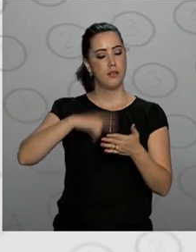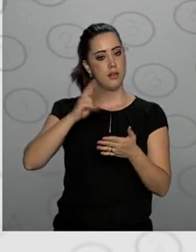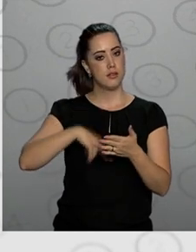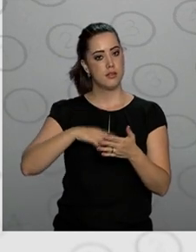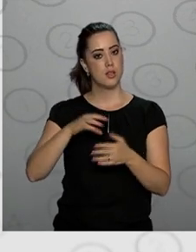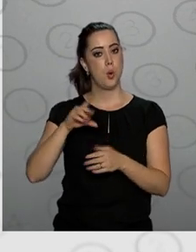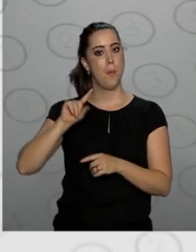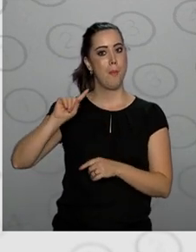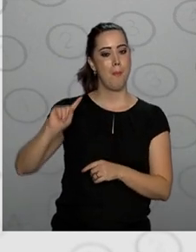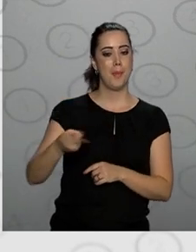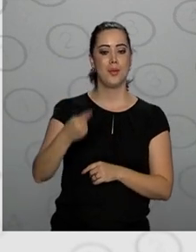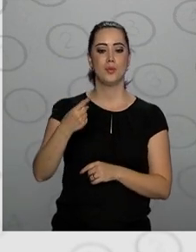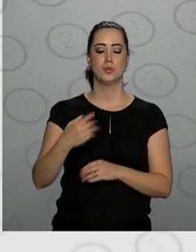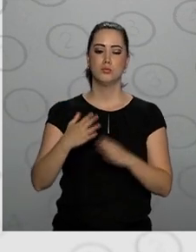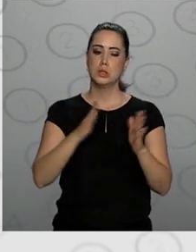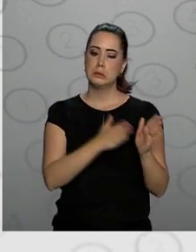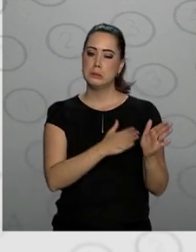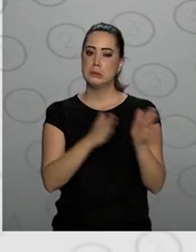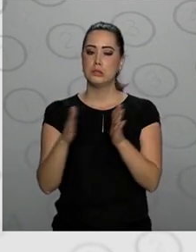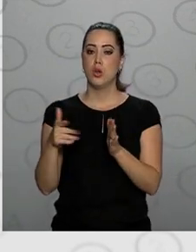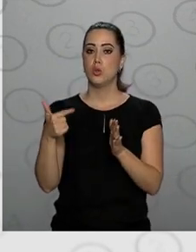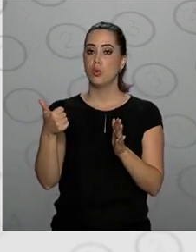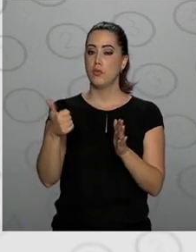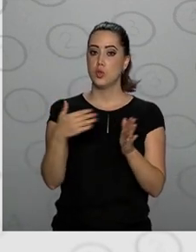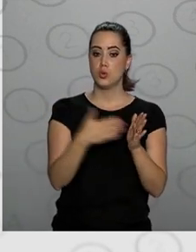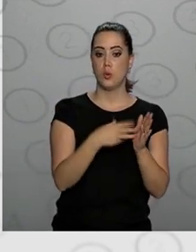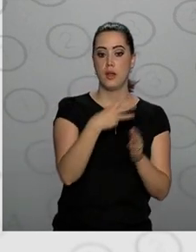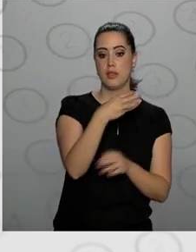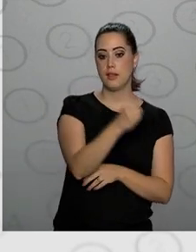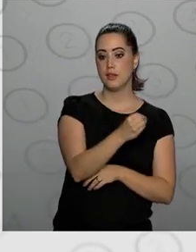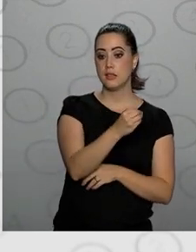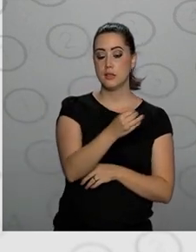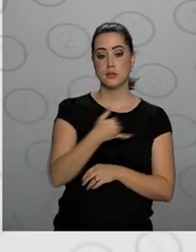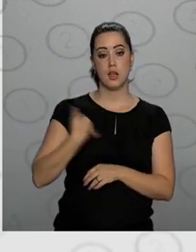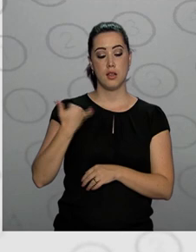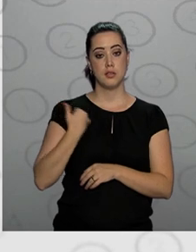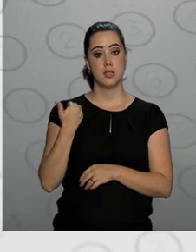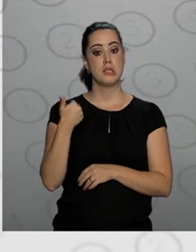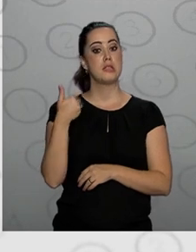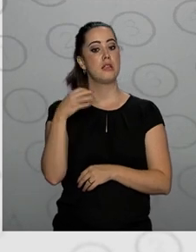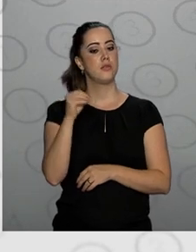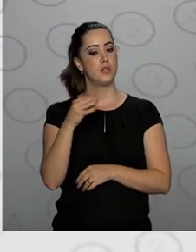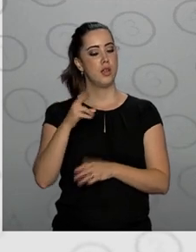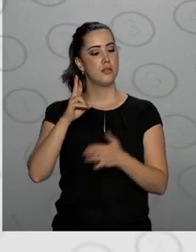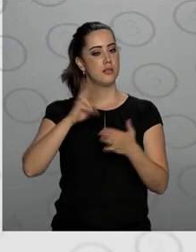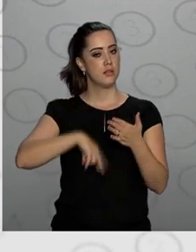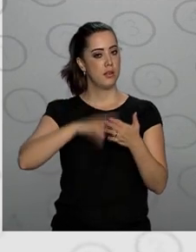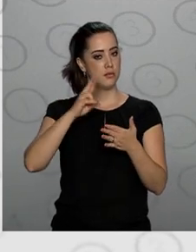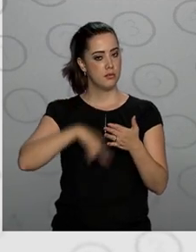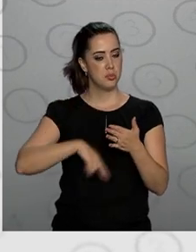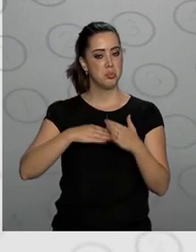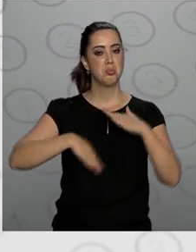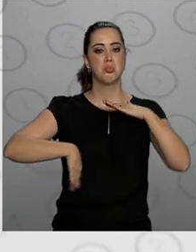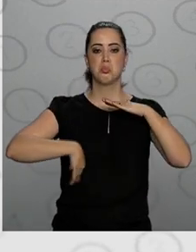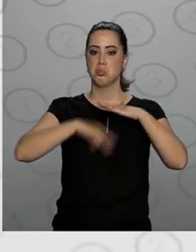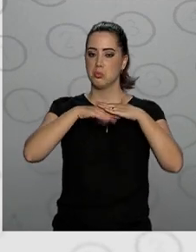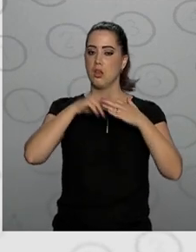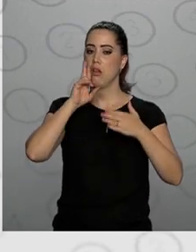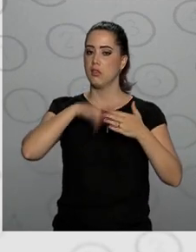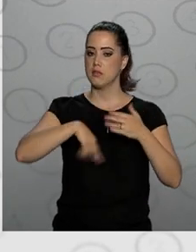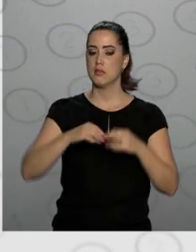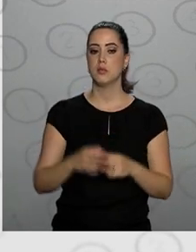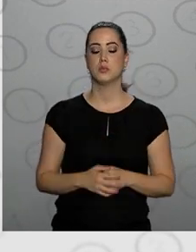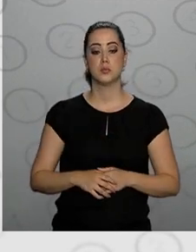nota mil. Na faixa etária dos 21 aos 30 anos, estão 10 dos participantes com nota